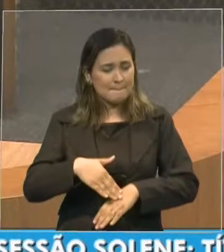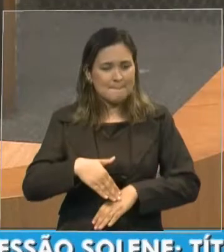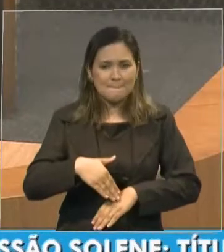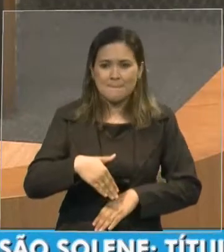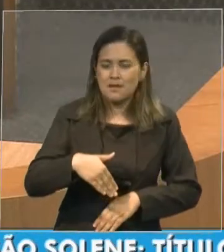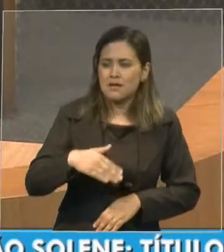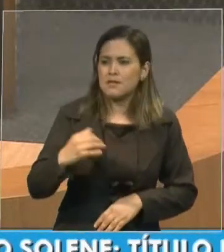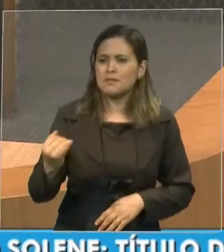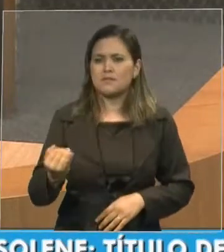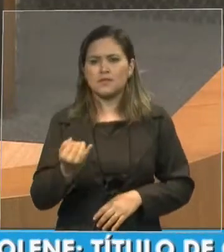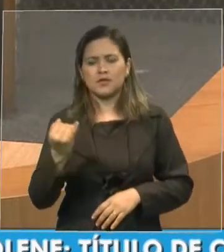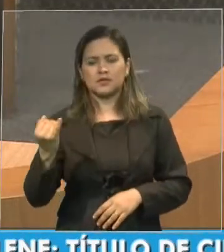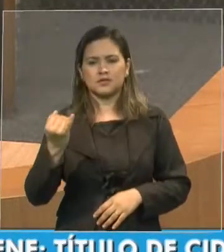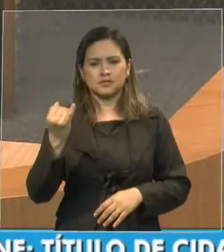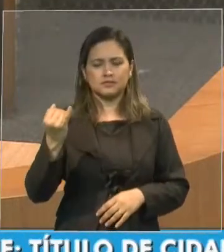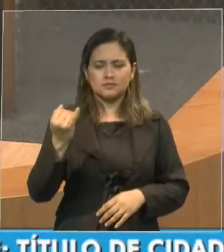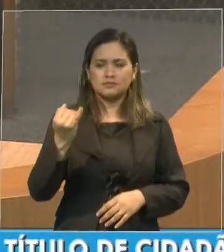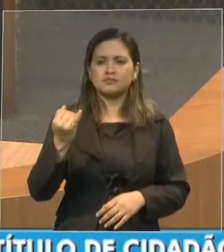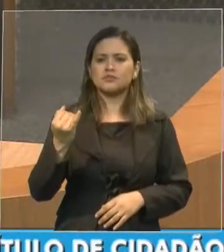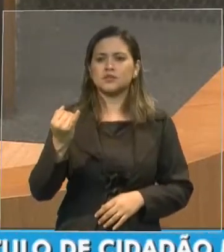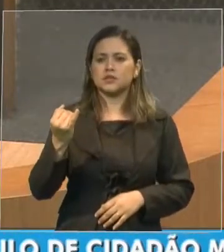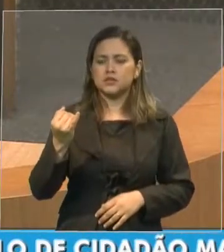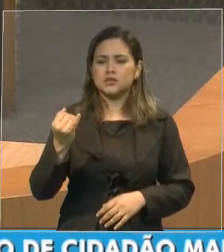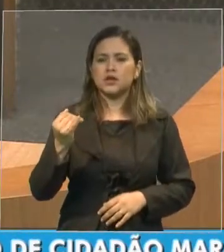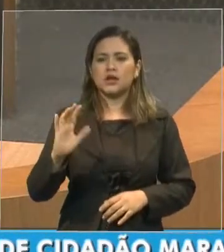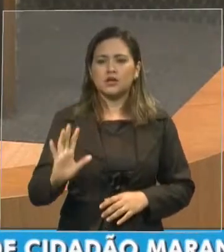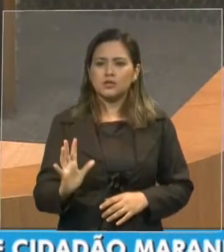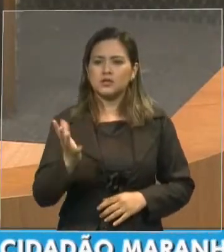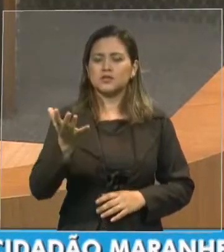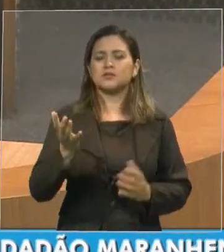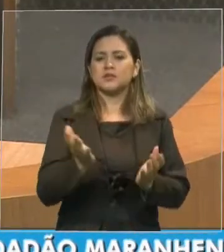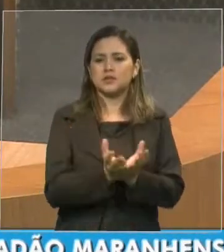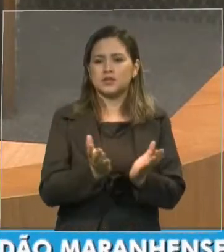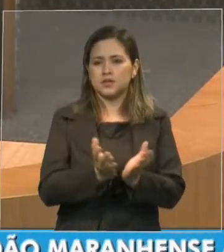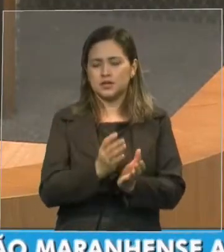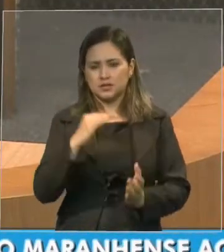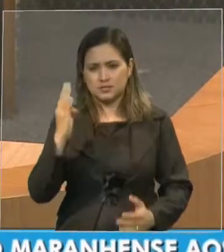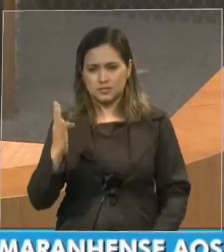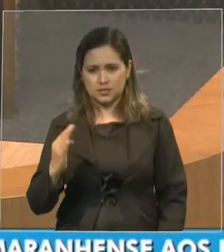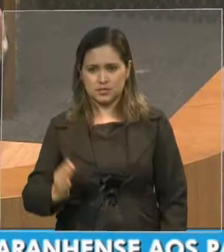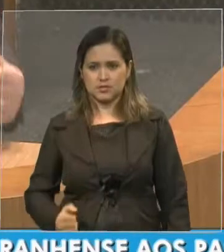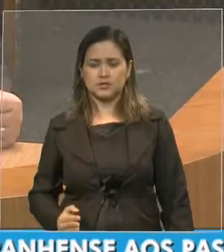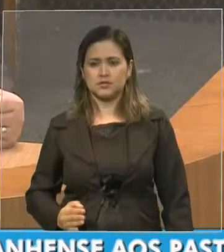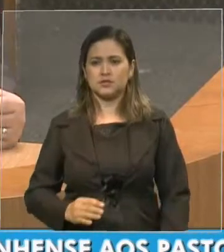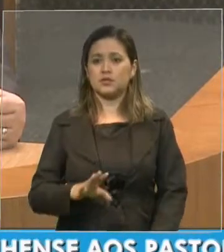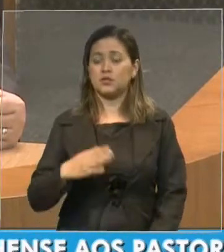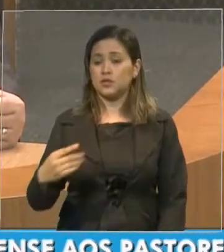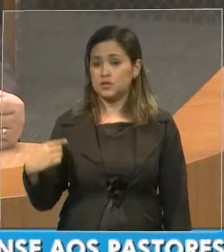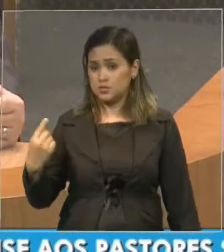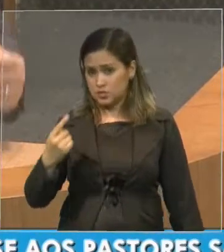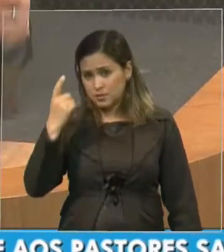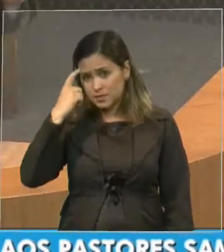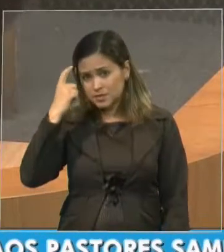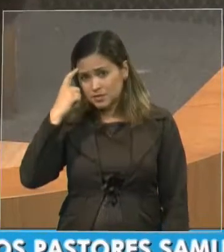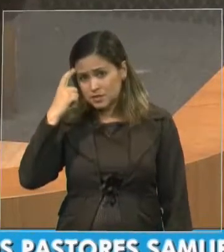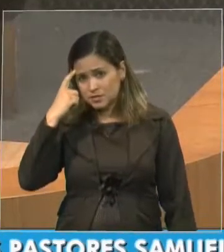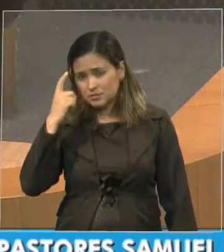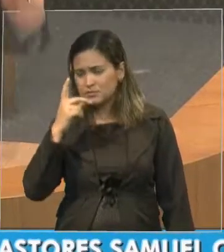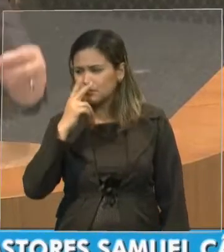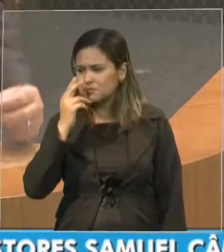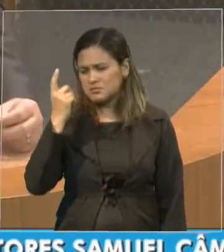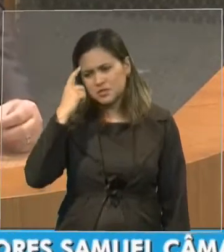cristão, pentecostal e evangélico do Brasil. E, geralmente, quando a gente pensa em alguma coisa assim, a gente pensa,